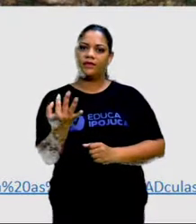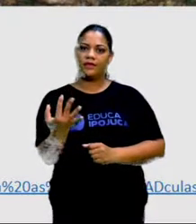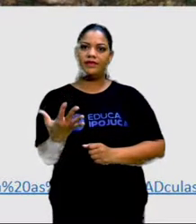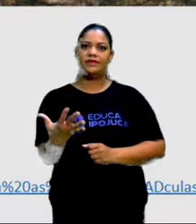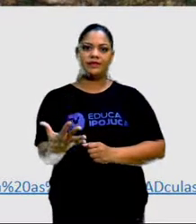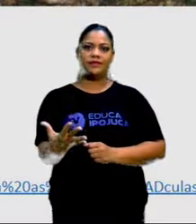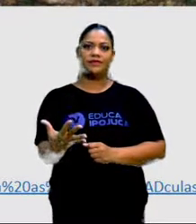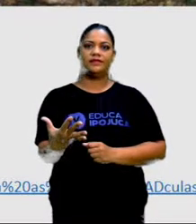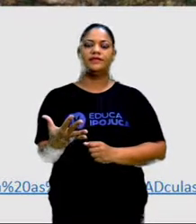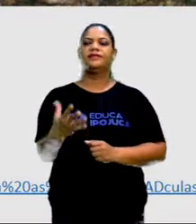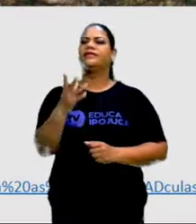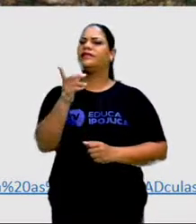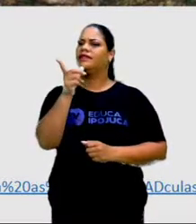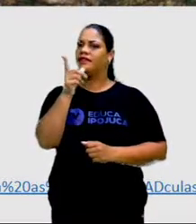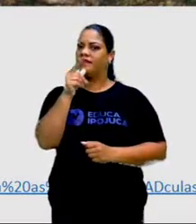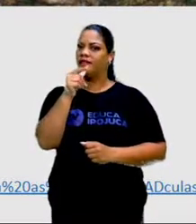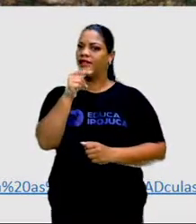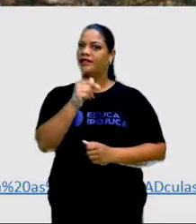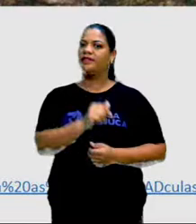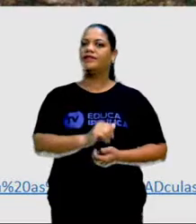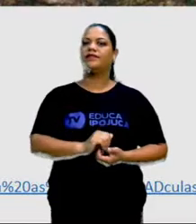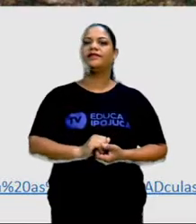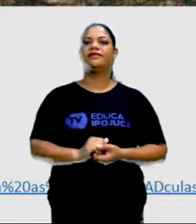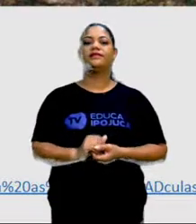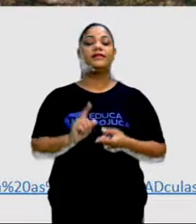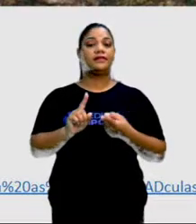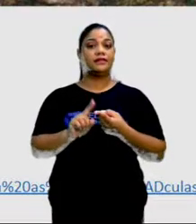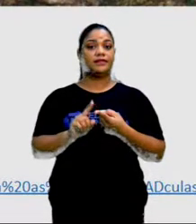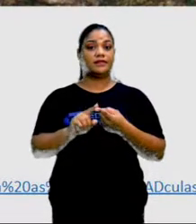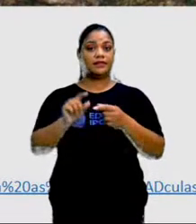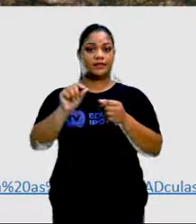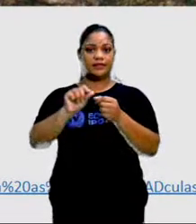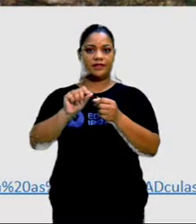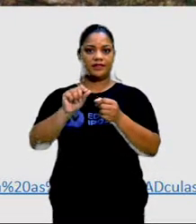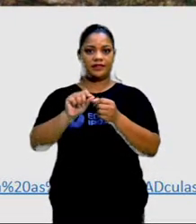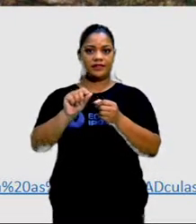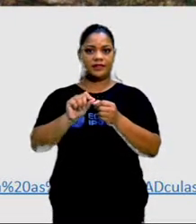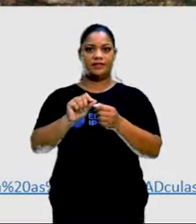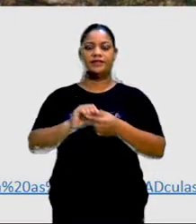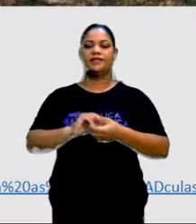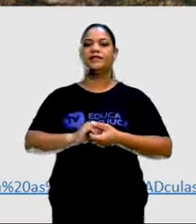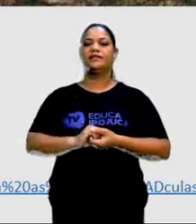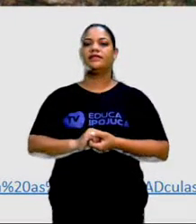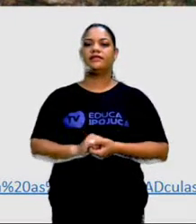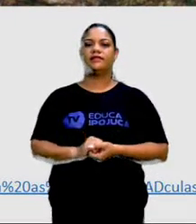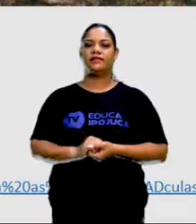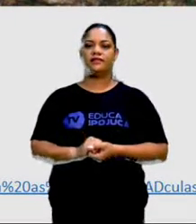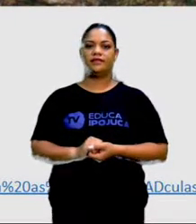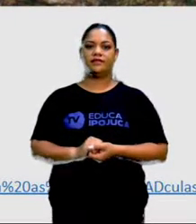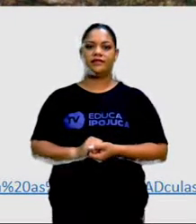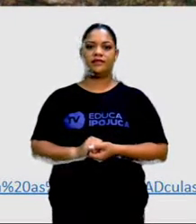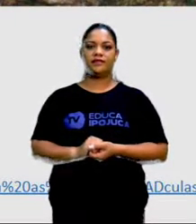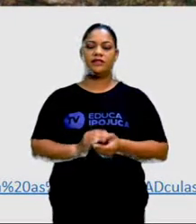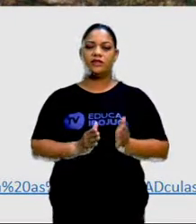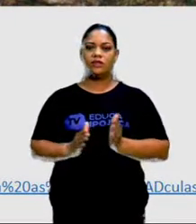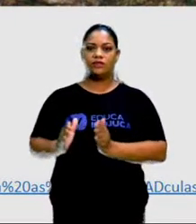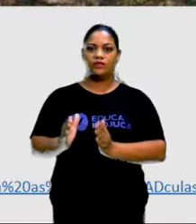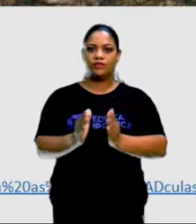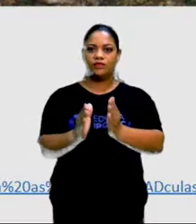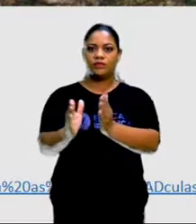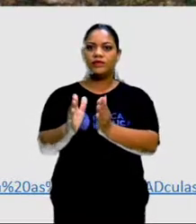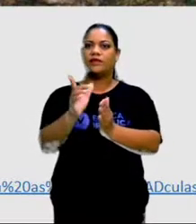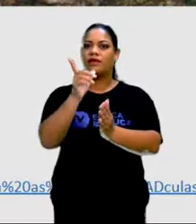dos recursos hídricos. Além também de produzir o assosorreamento dos cursos de água.